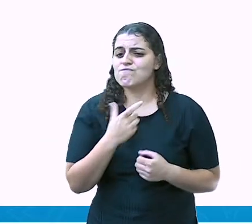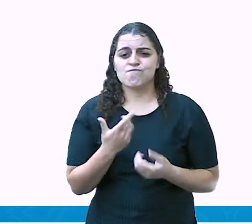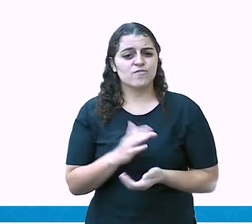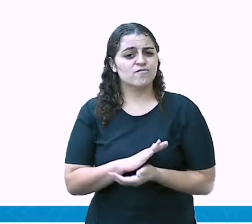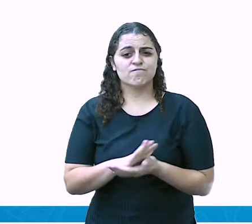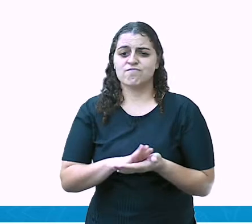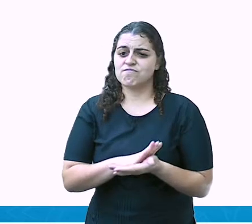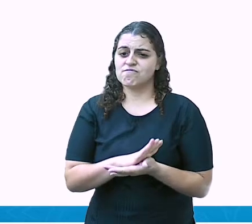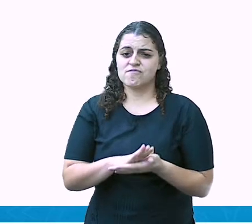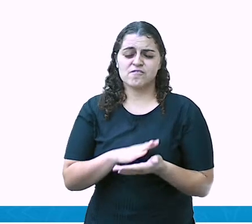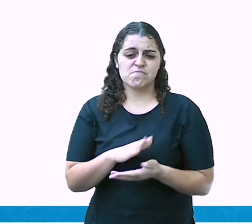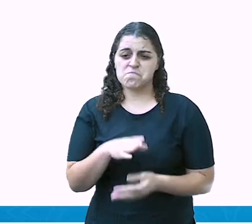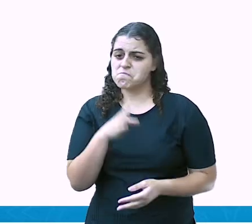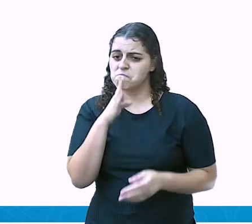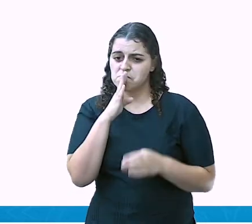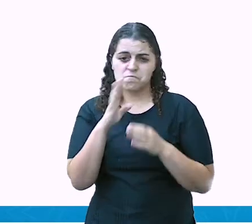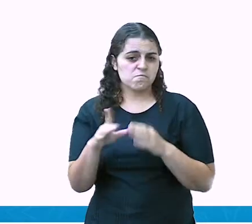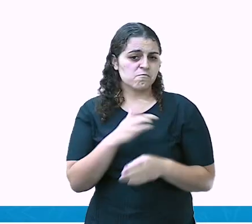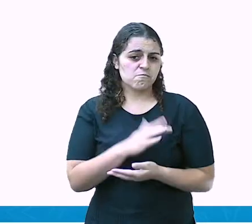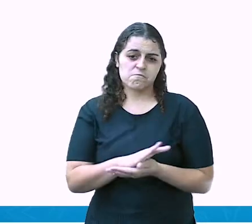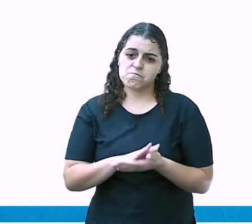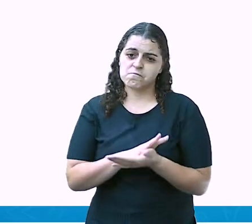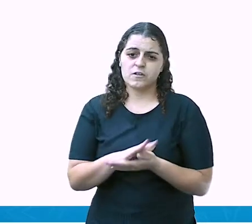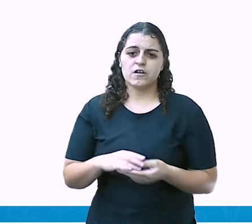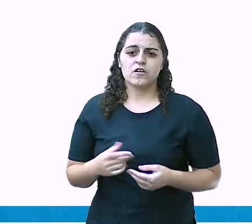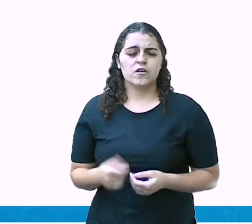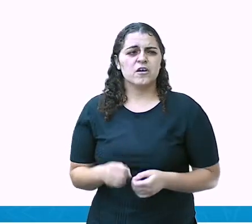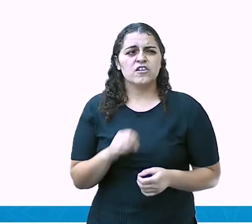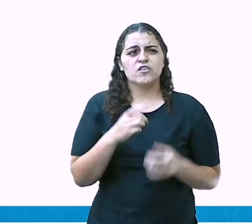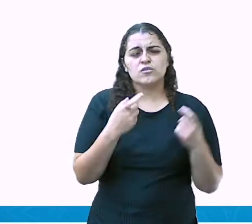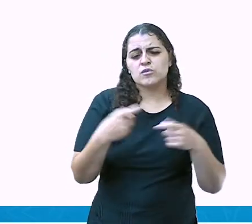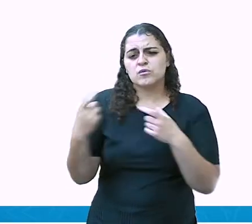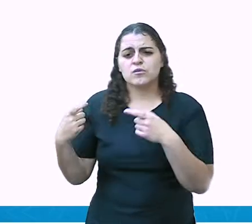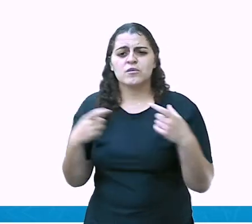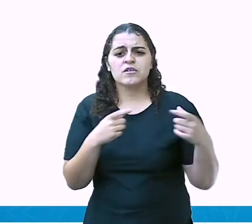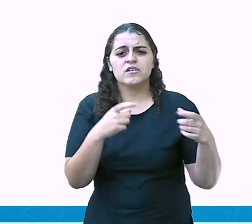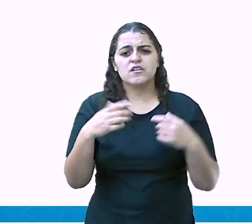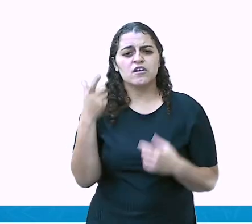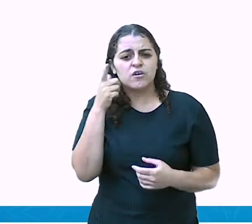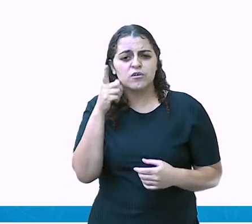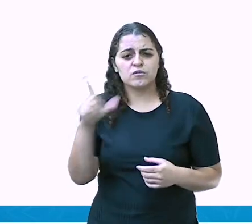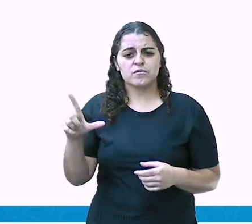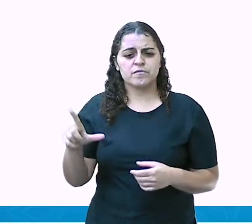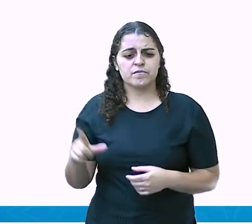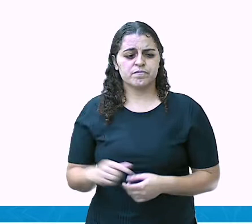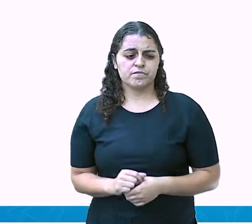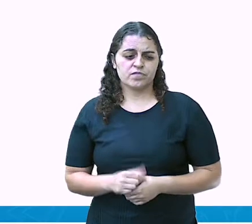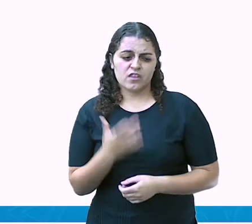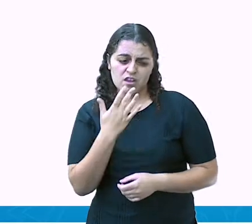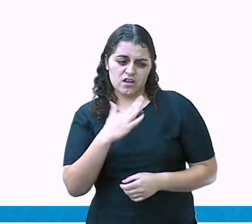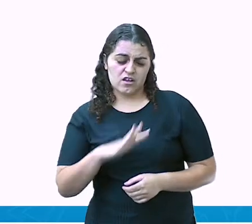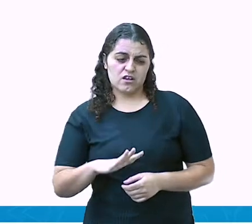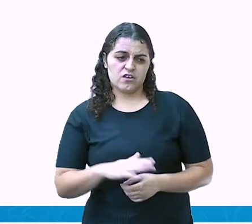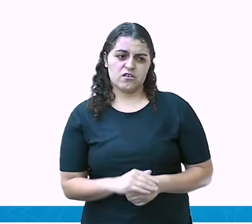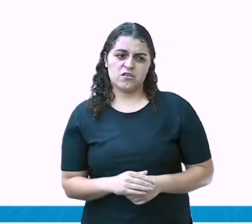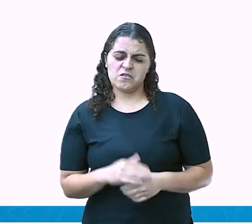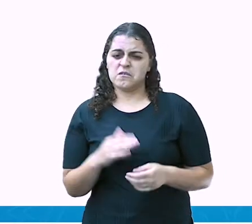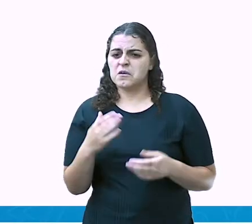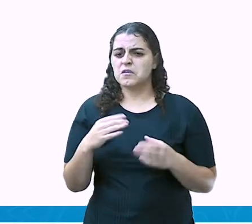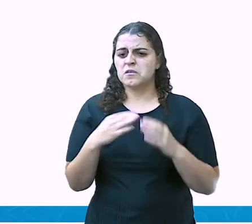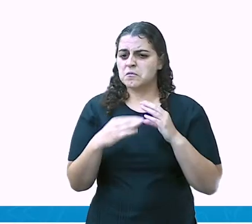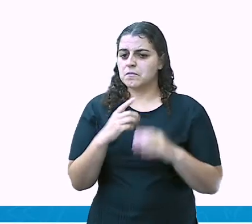Ela não consegue se comunicar. Mas acontece assim em todo lugar. Então, em todo lugar que essa criança for, ela não vai conseguir se comunicar.